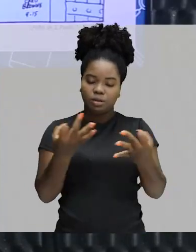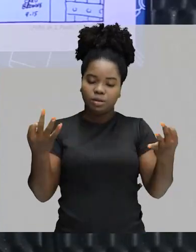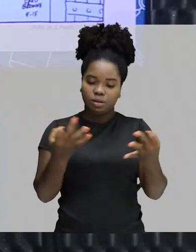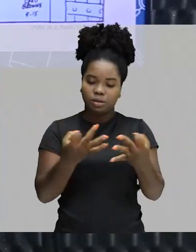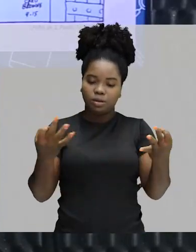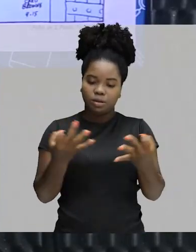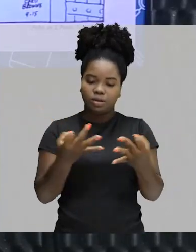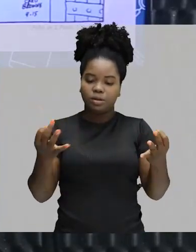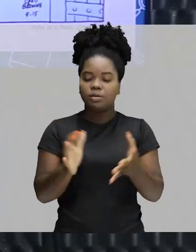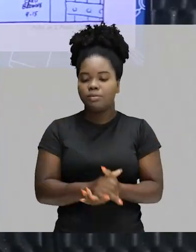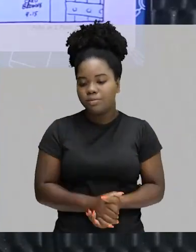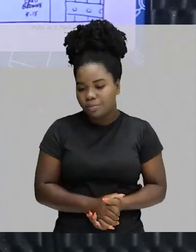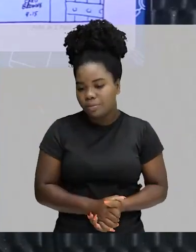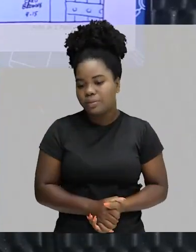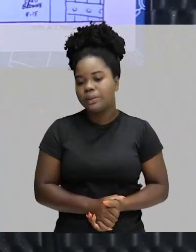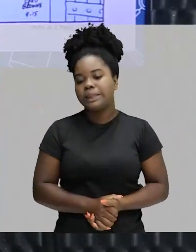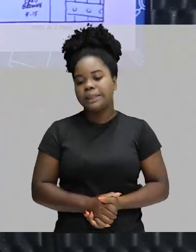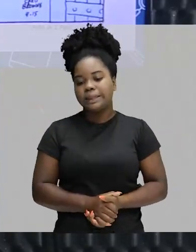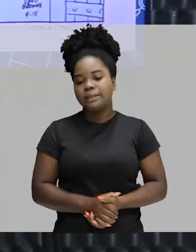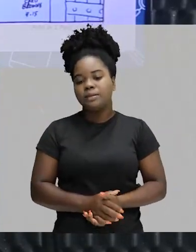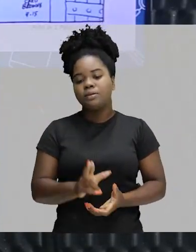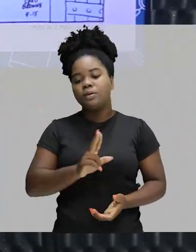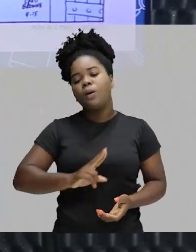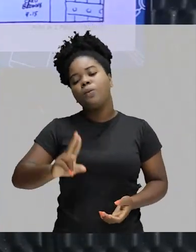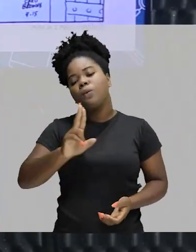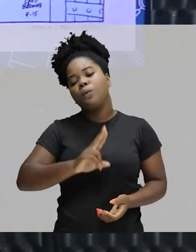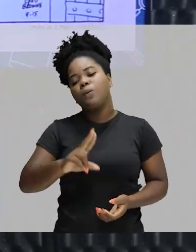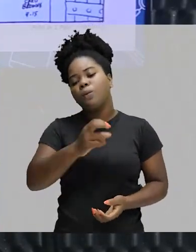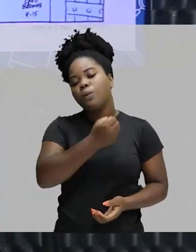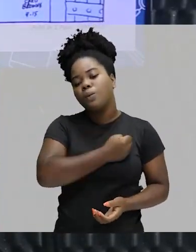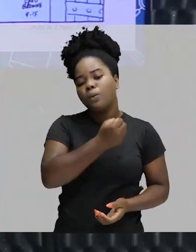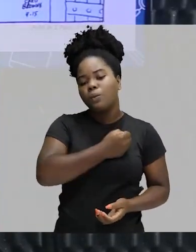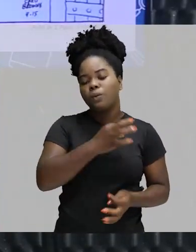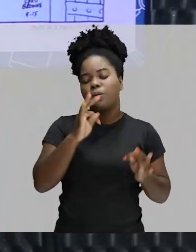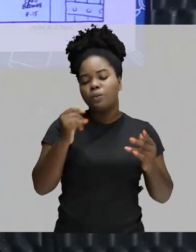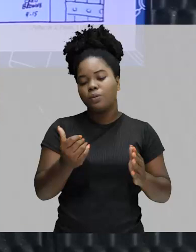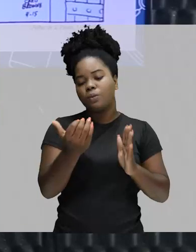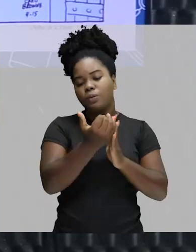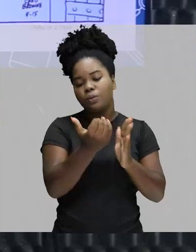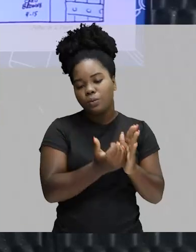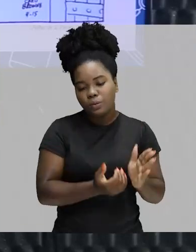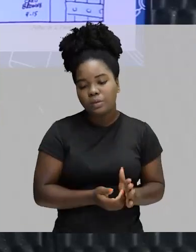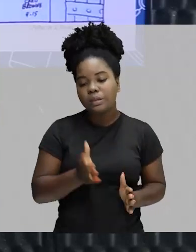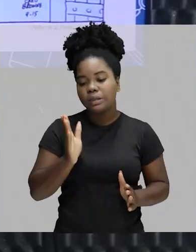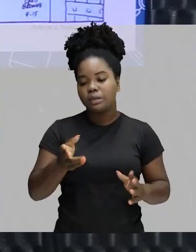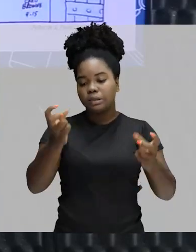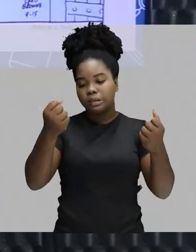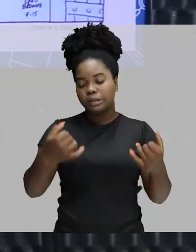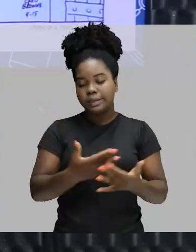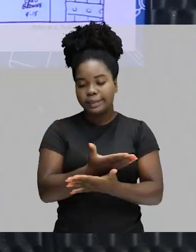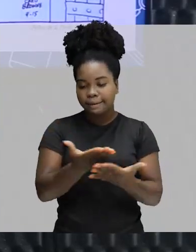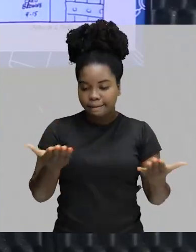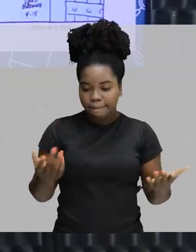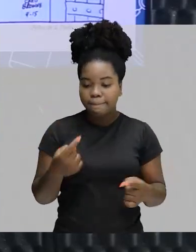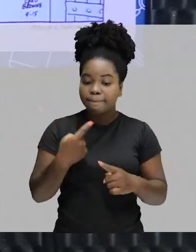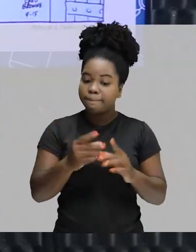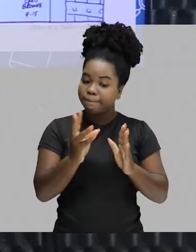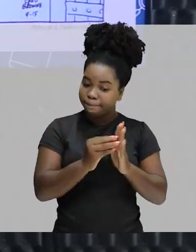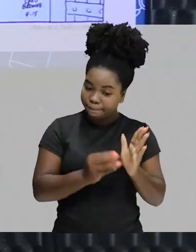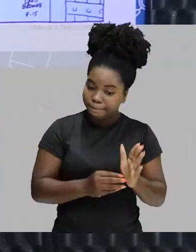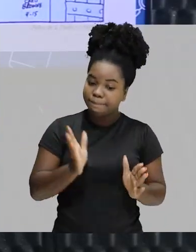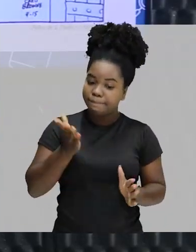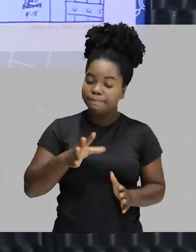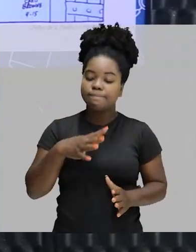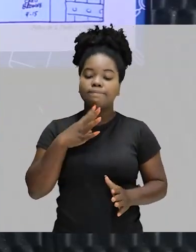ela utilizou aí os numerais com toda aquela classificação que a gente acabou de relembrar, porque esse conteúdo vocês